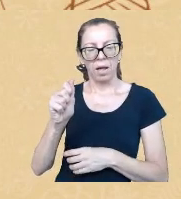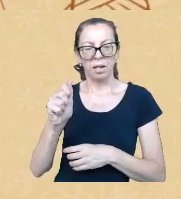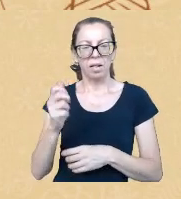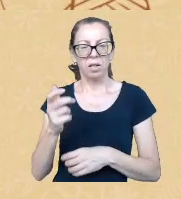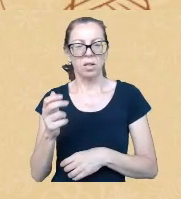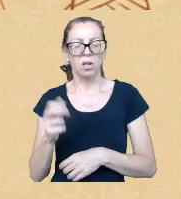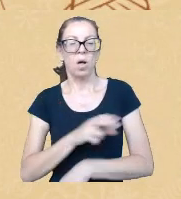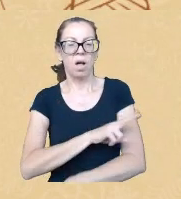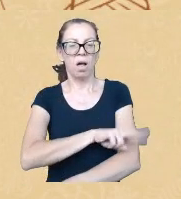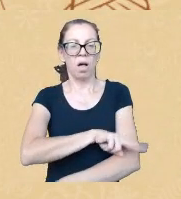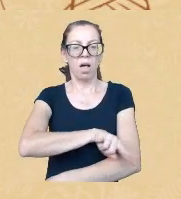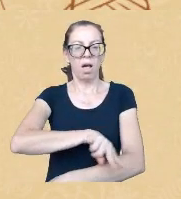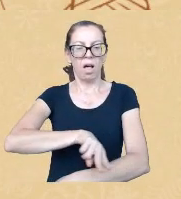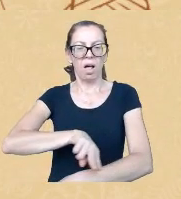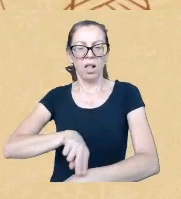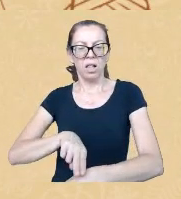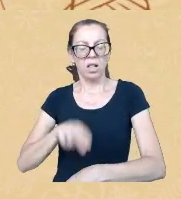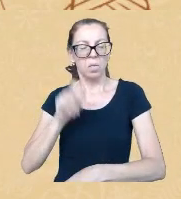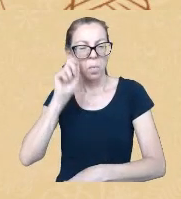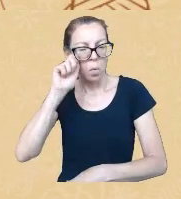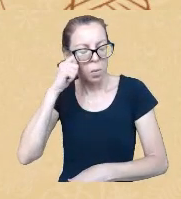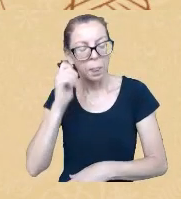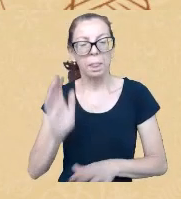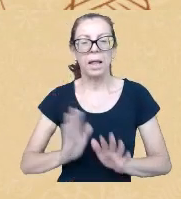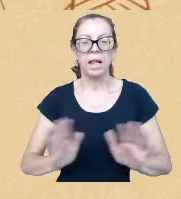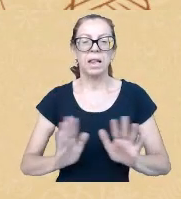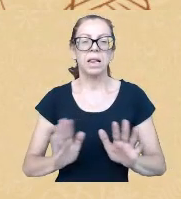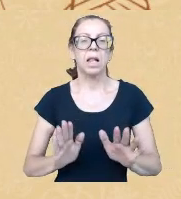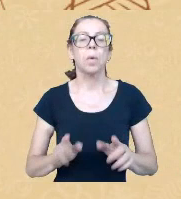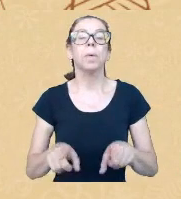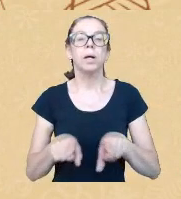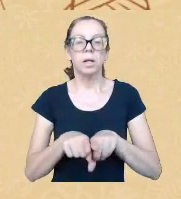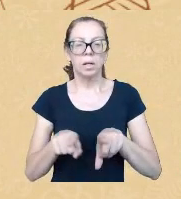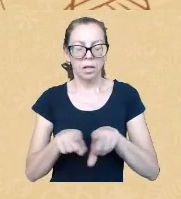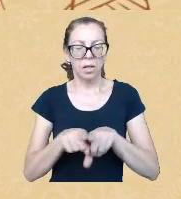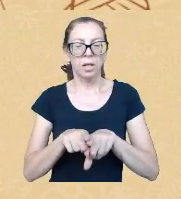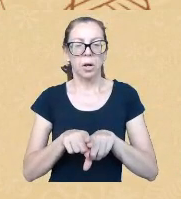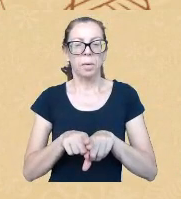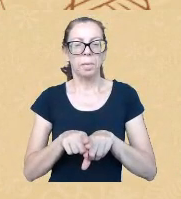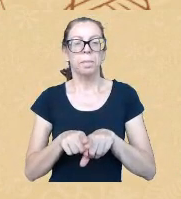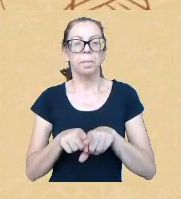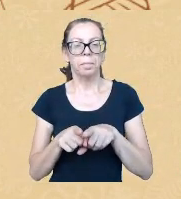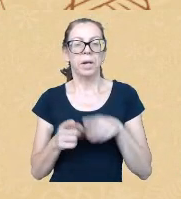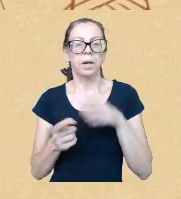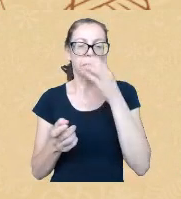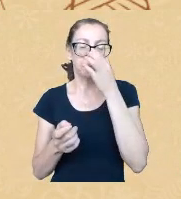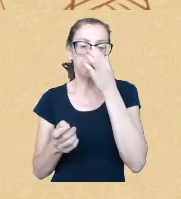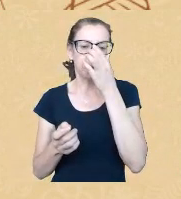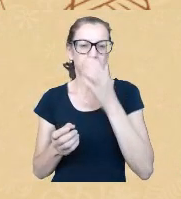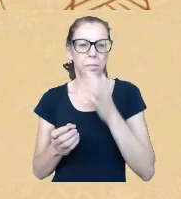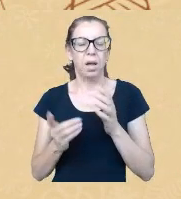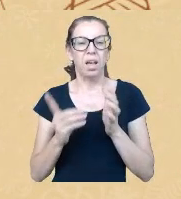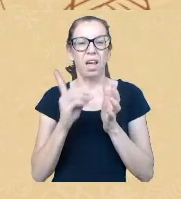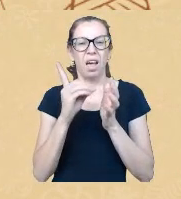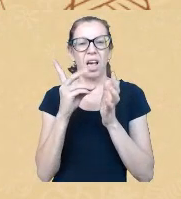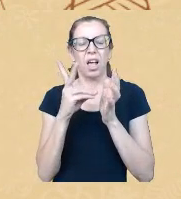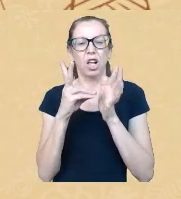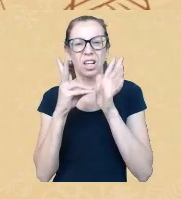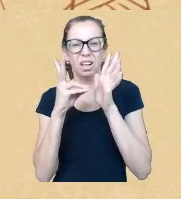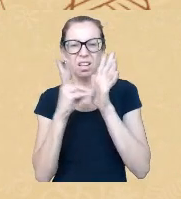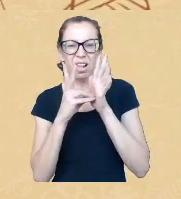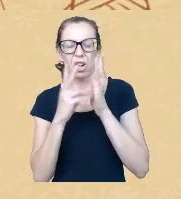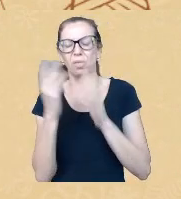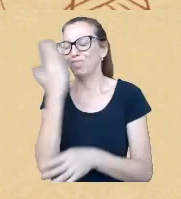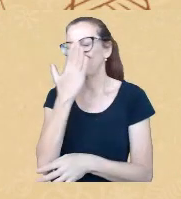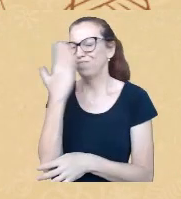mas também tem sido utilizado como uma forma de apagar a identidade indígena então o que fica como